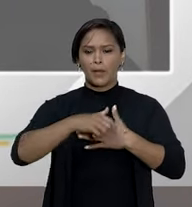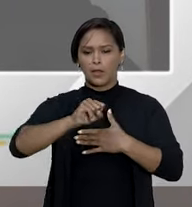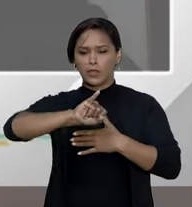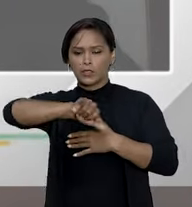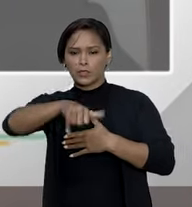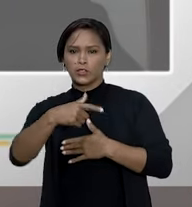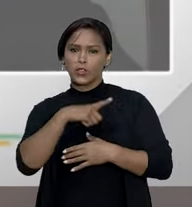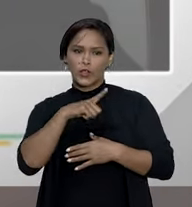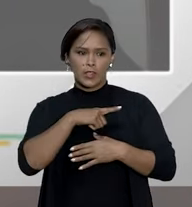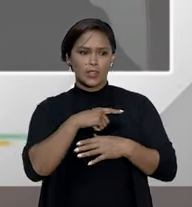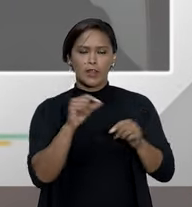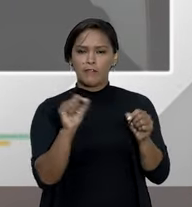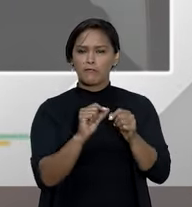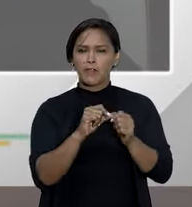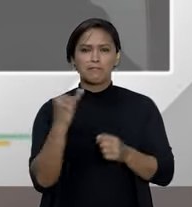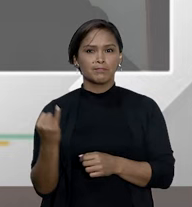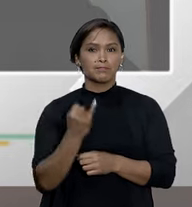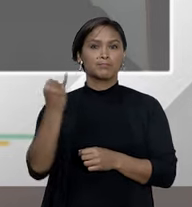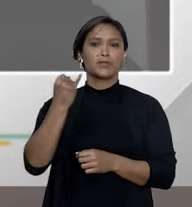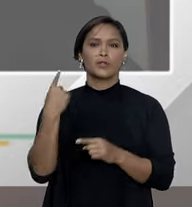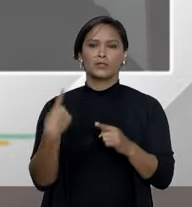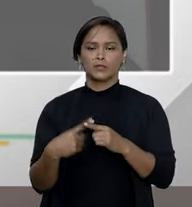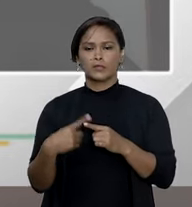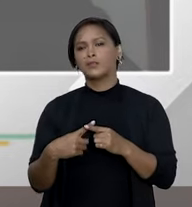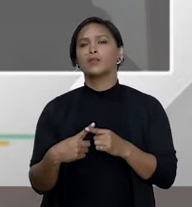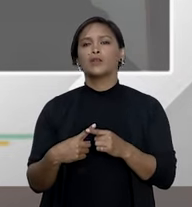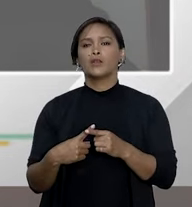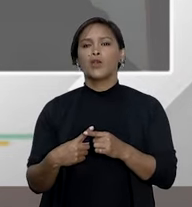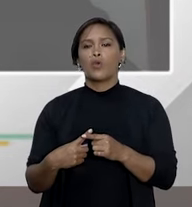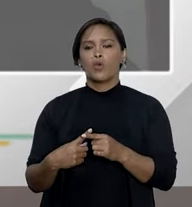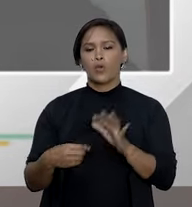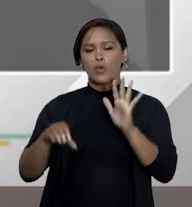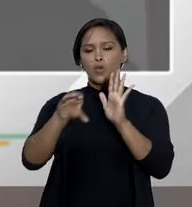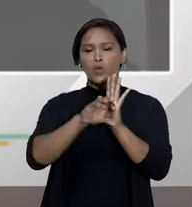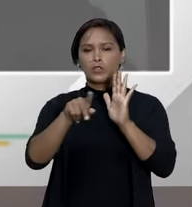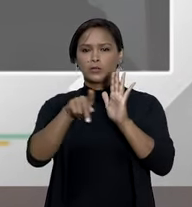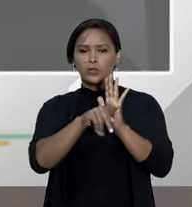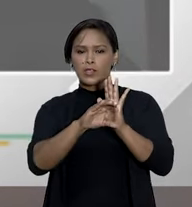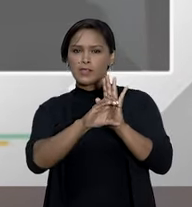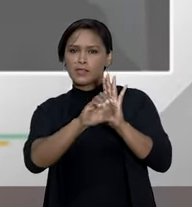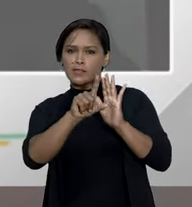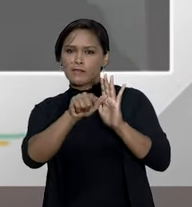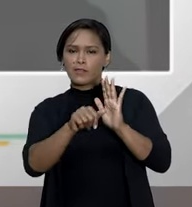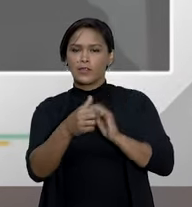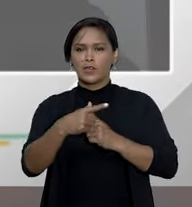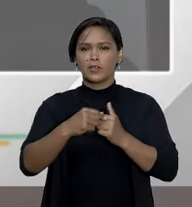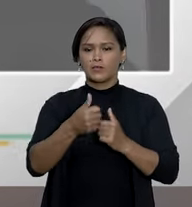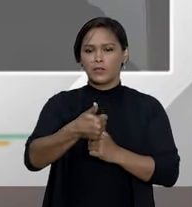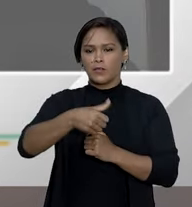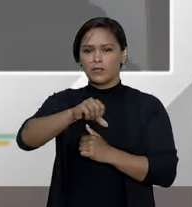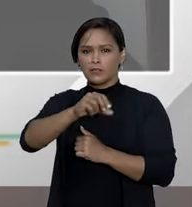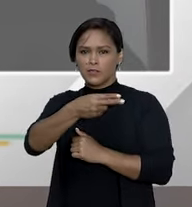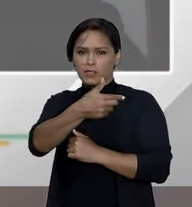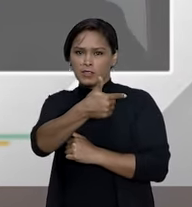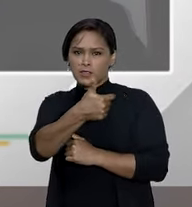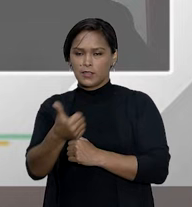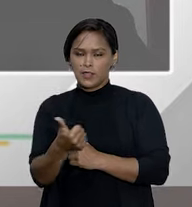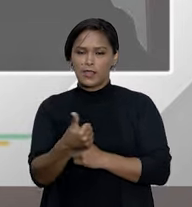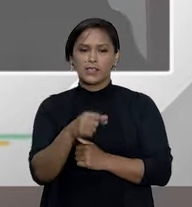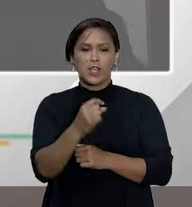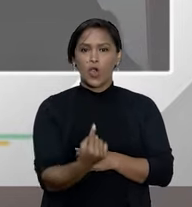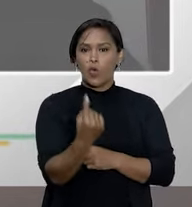desempenhado quanto a isso. Segundo o Código de Processo Civil, artigo 926, o sistema tem que ser